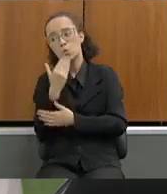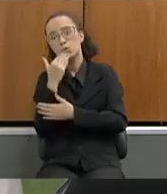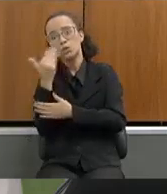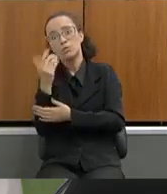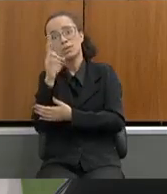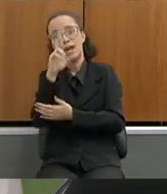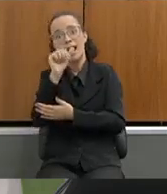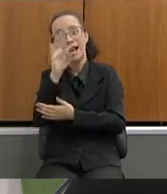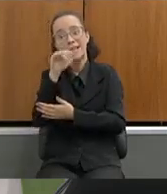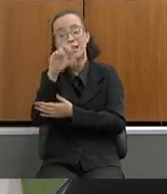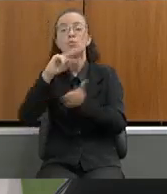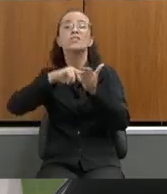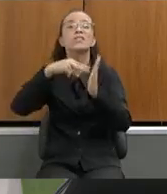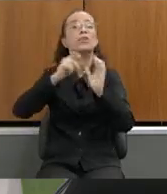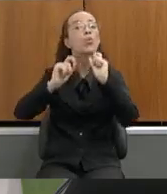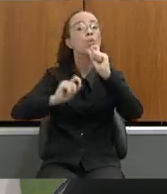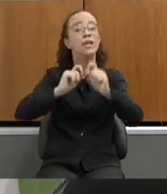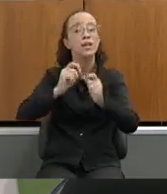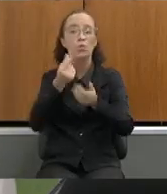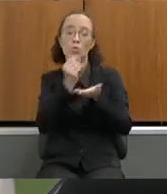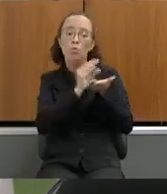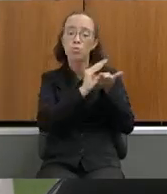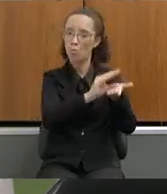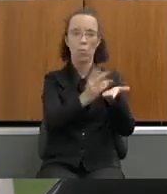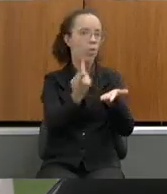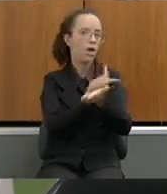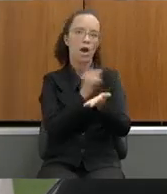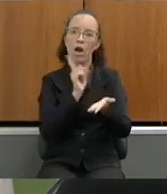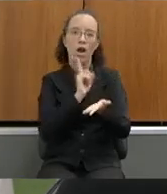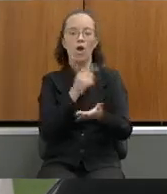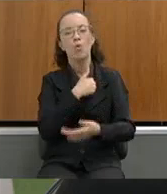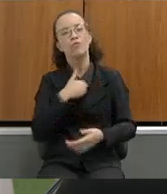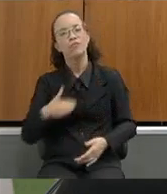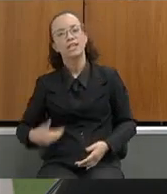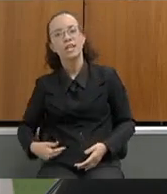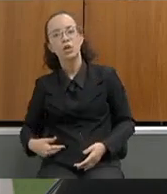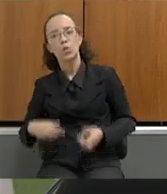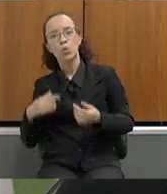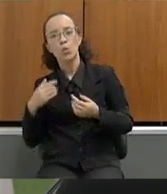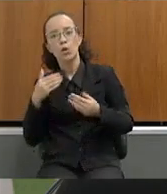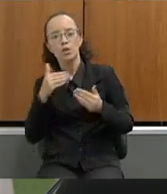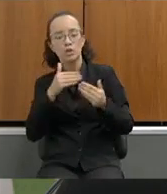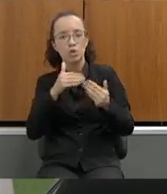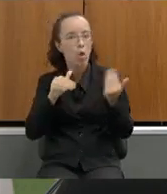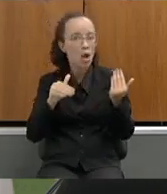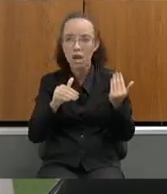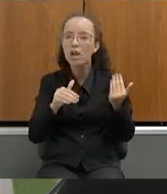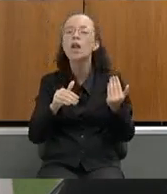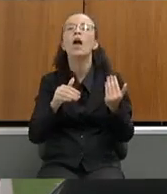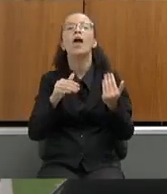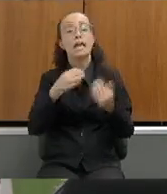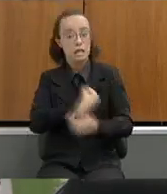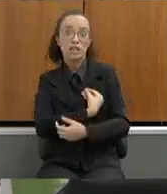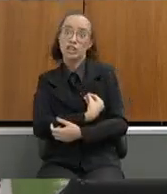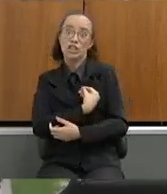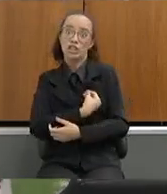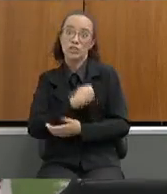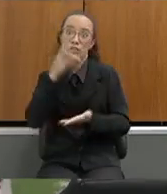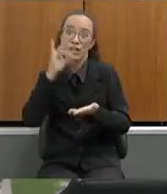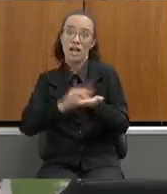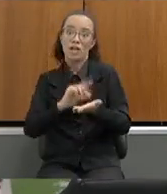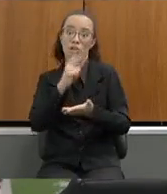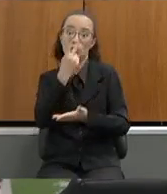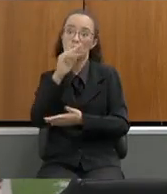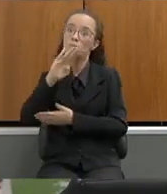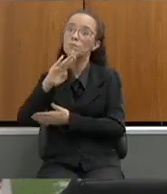esse investimento não foi feito o governo não contesta os 2 bilhões e meio que existem porque eles existem estão na